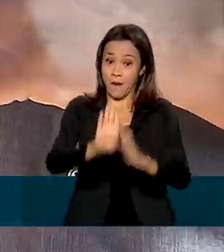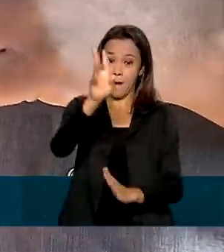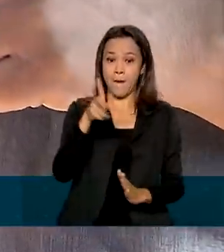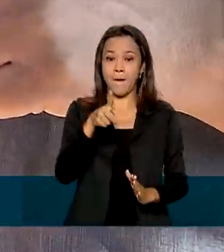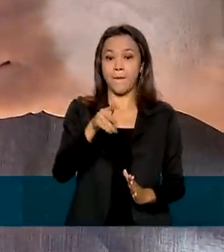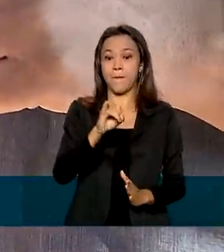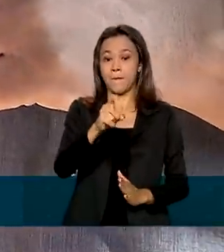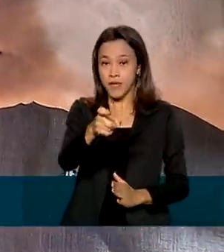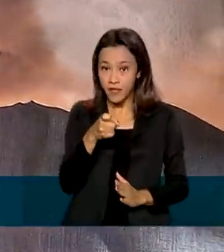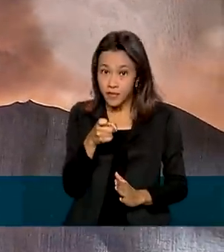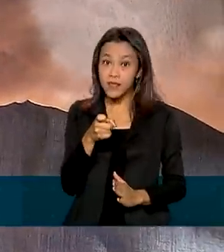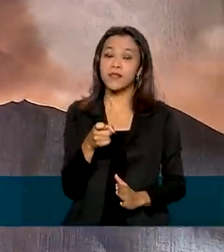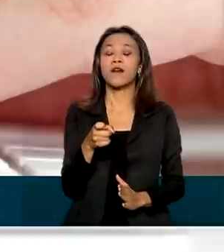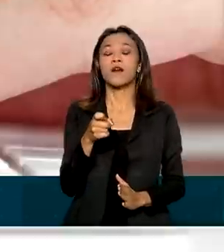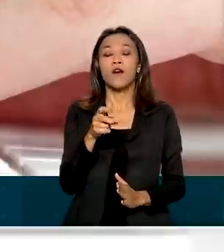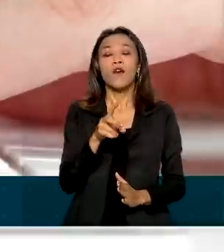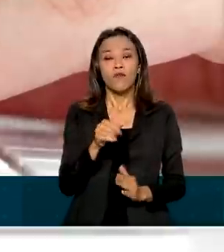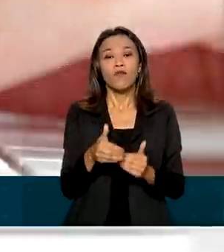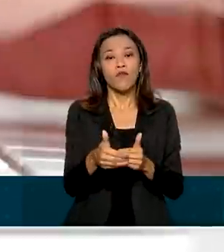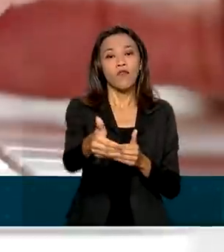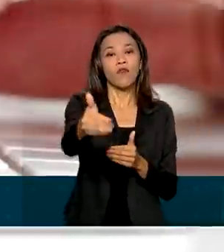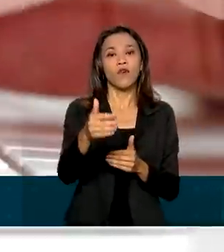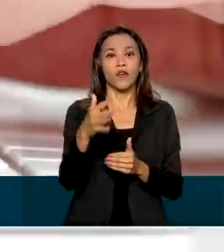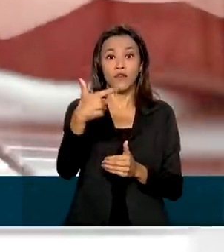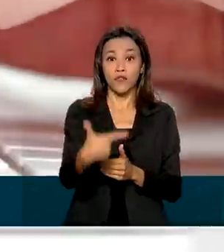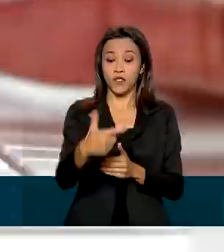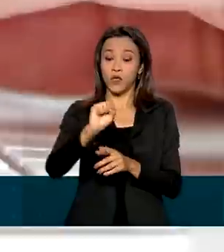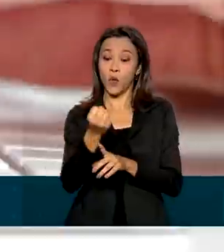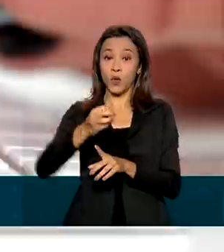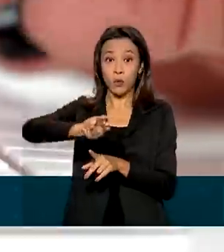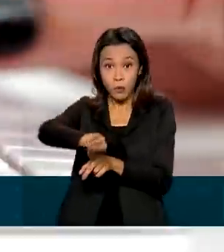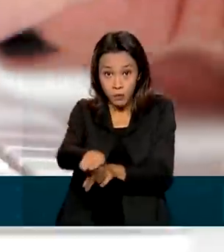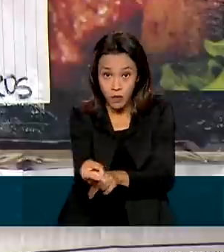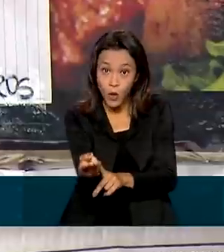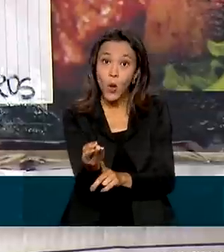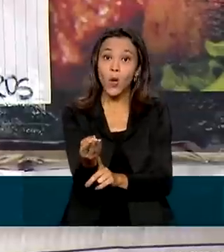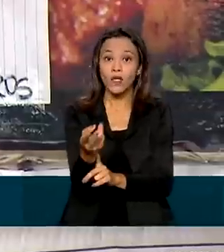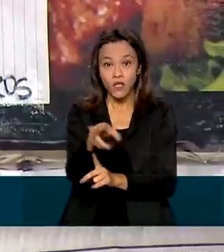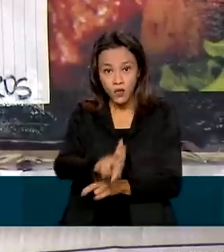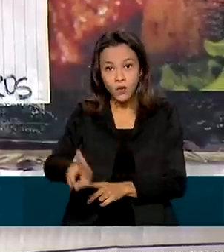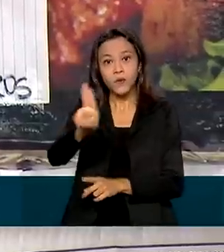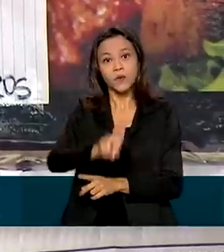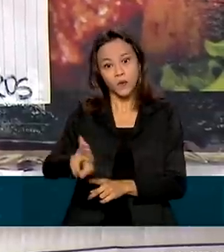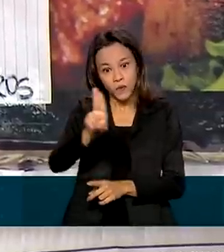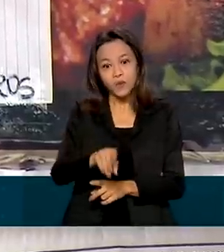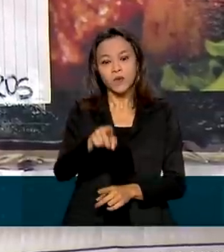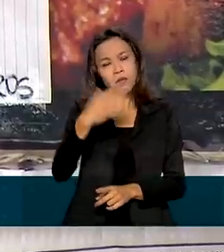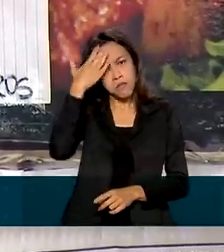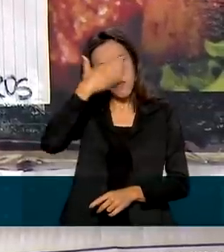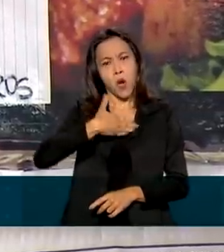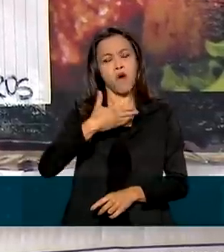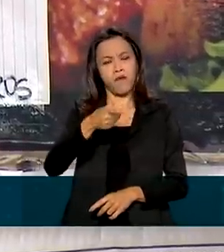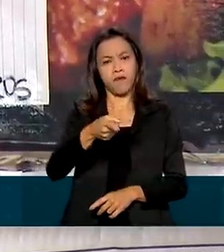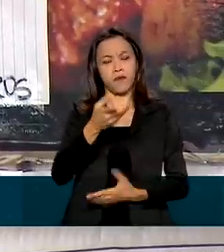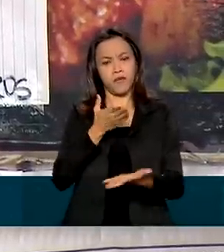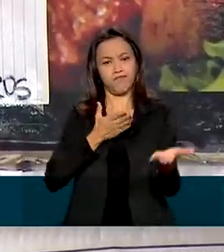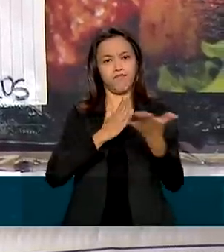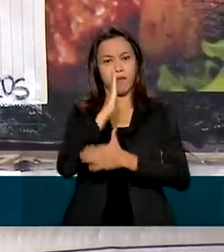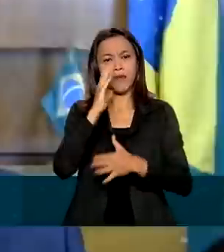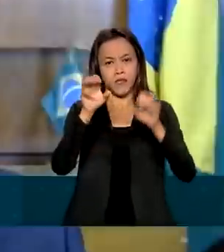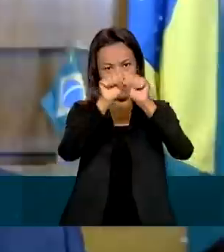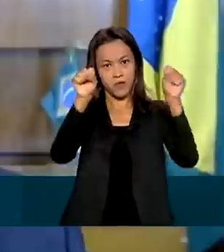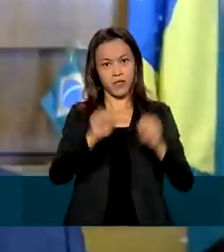dia de junho, foram feitas quase 28 milhões de transações, prova de que o sistema foi aprovado pelos